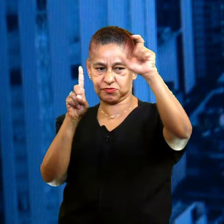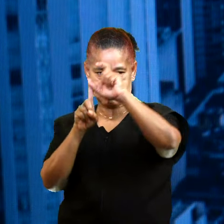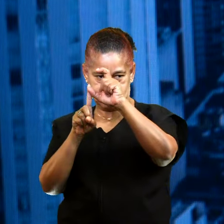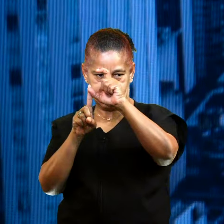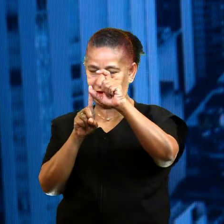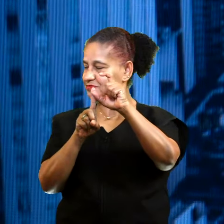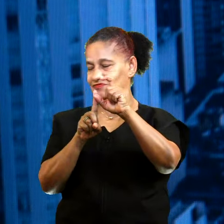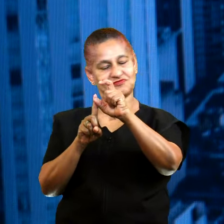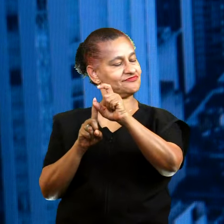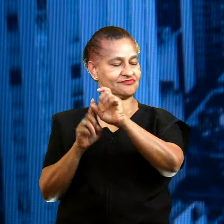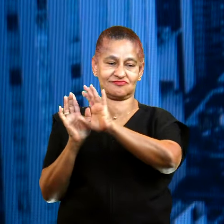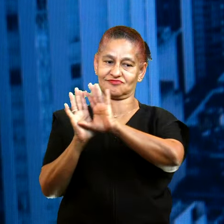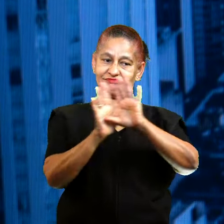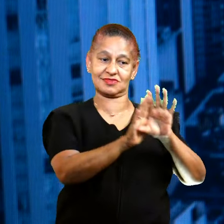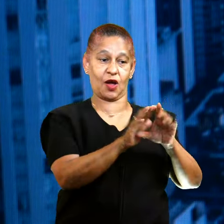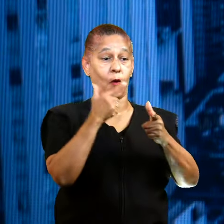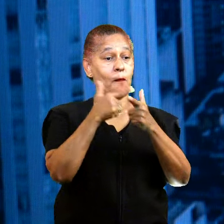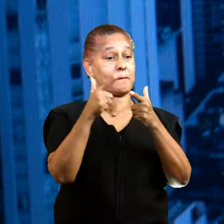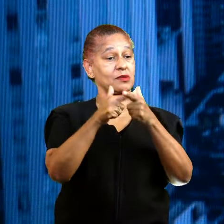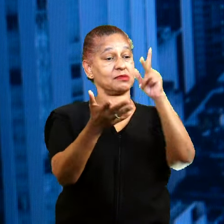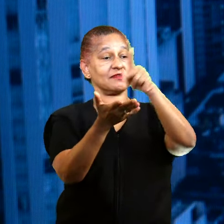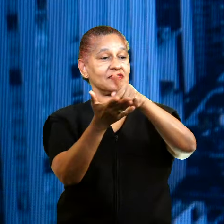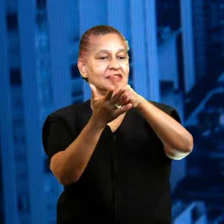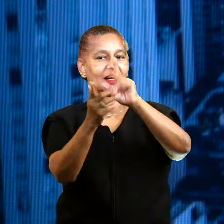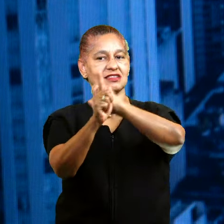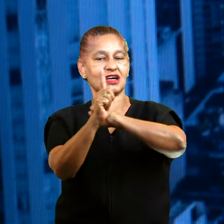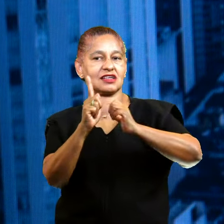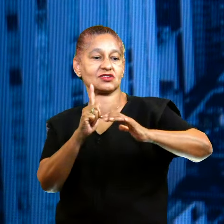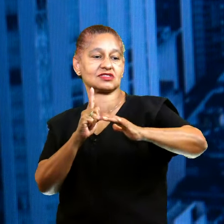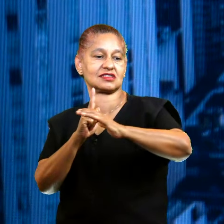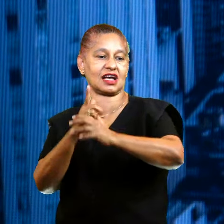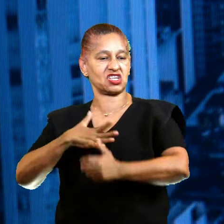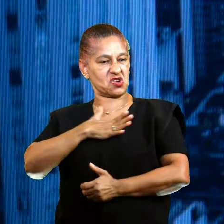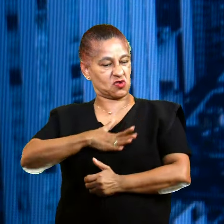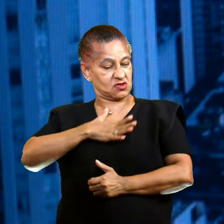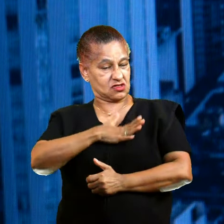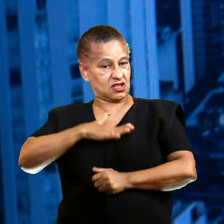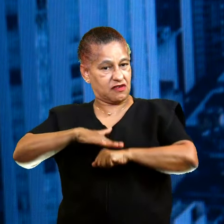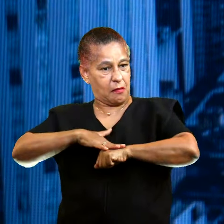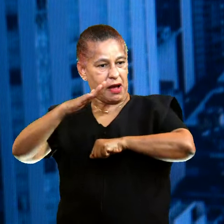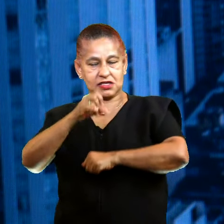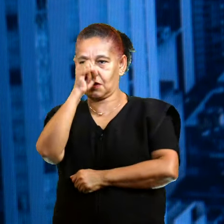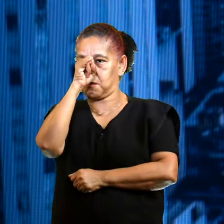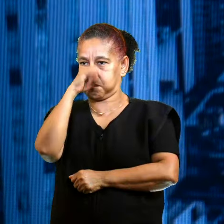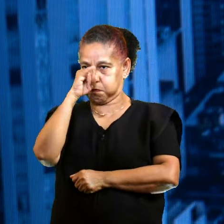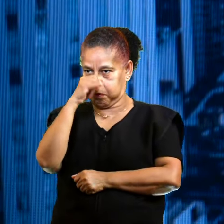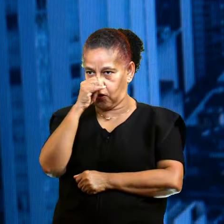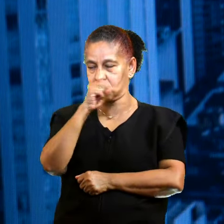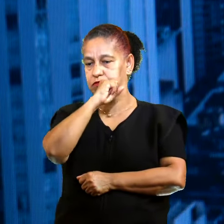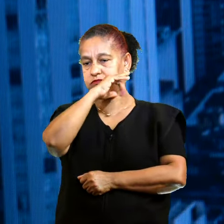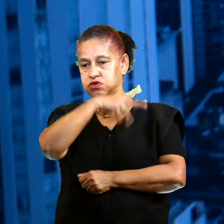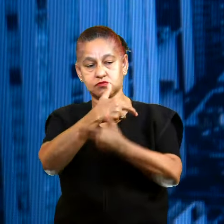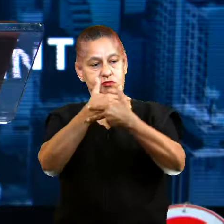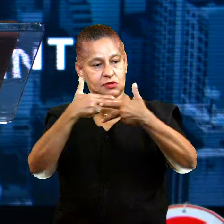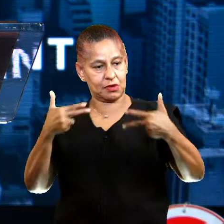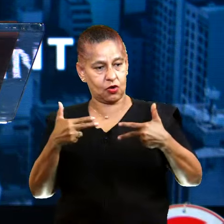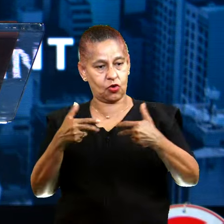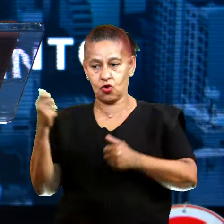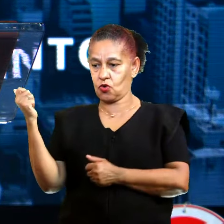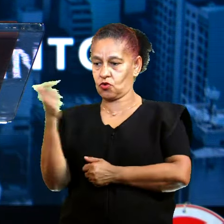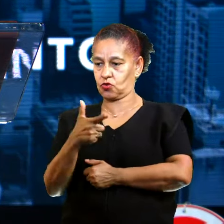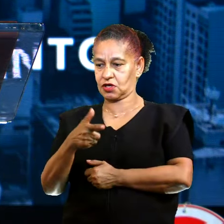O problema era uma sociedade que valorizava mais porco do que gente. E Deus ama a gente.